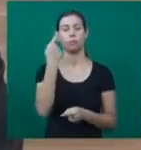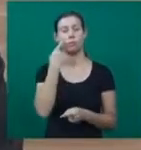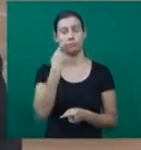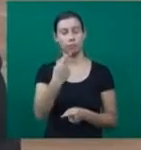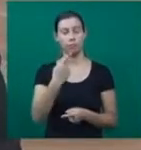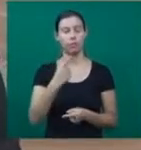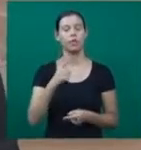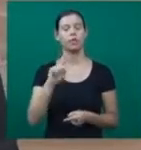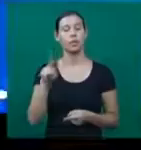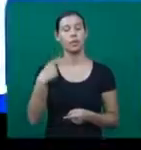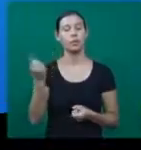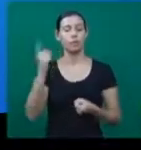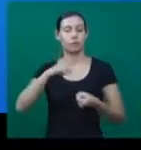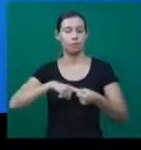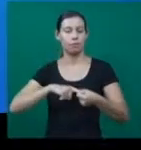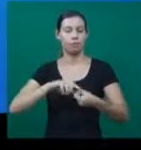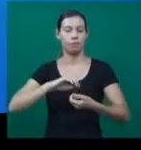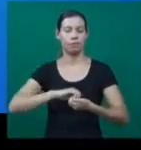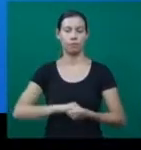O TV Notícias volta já.